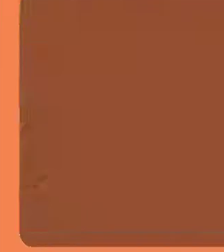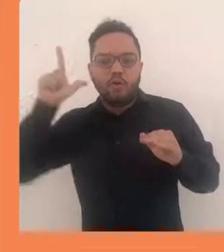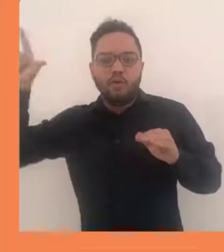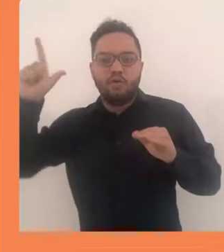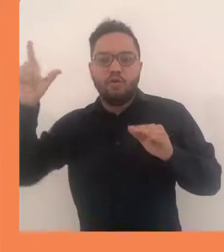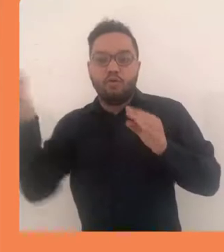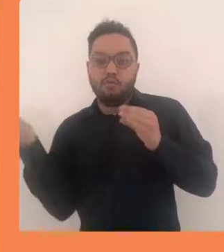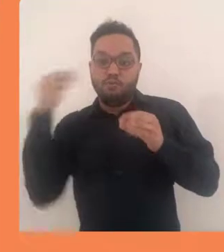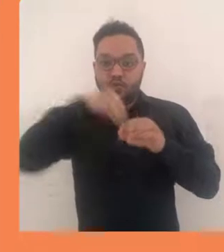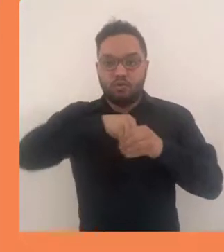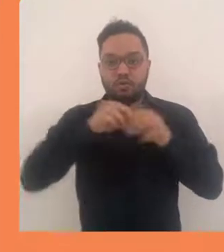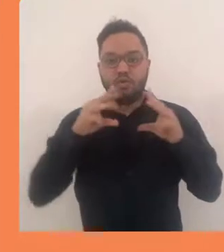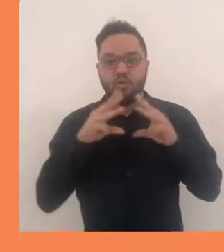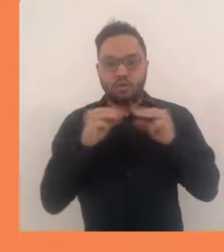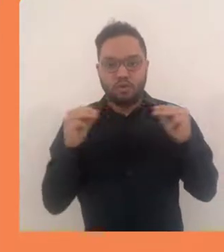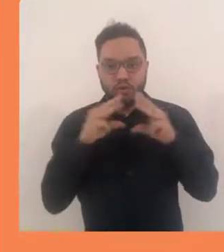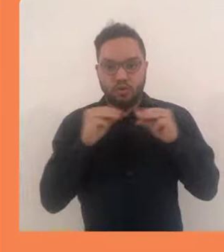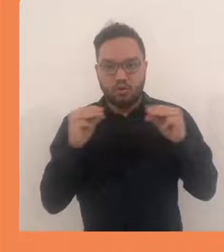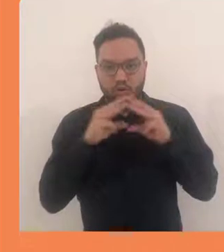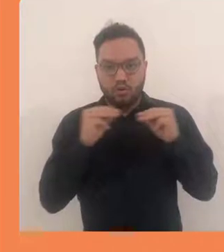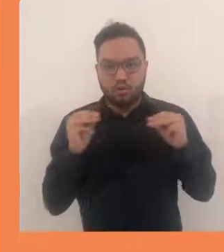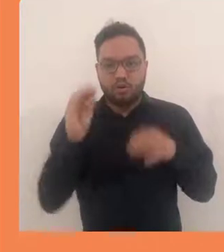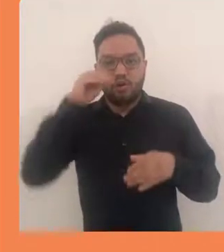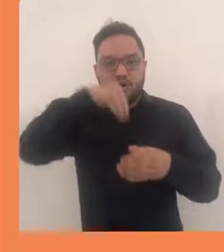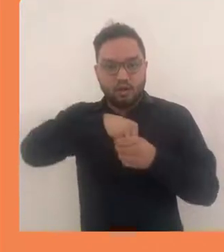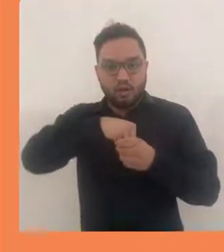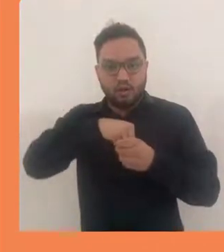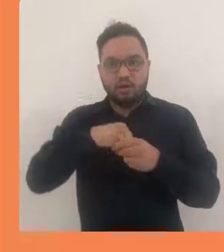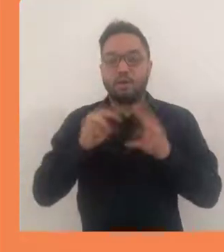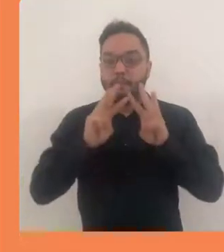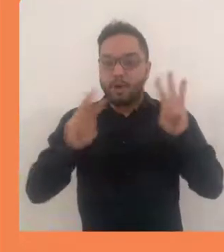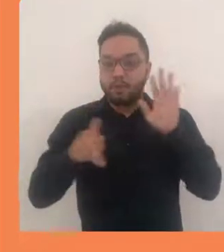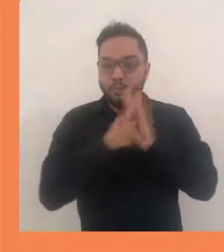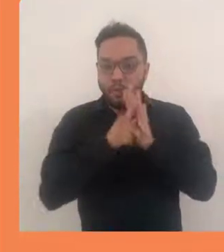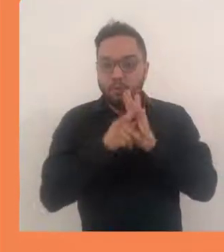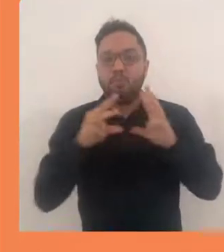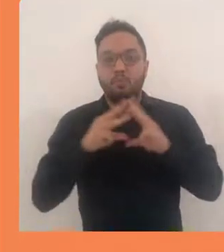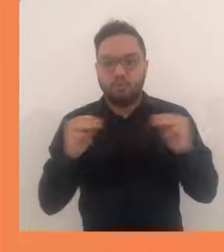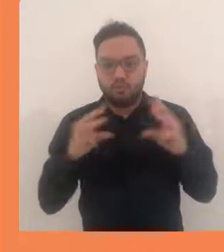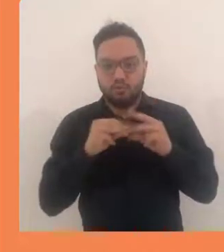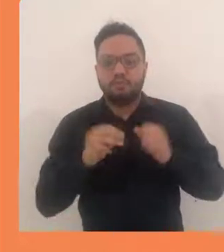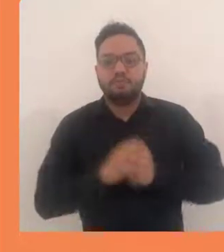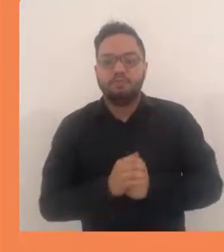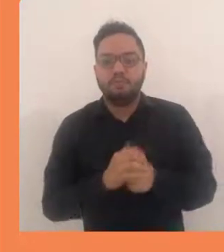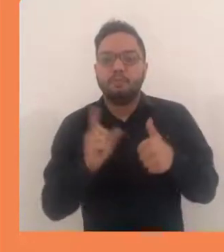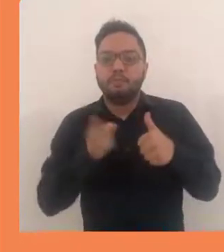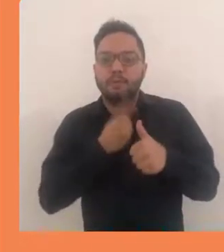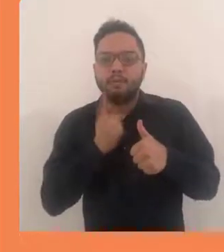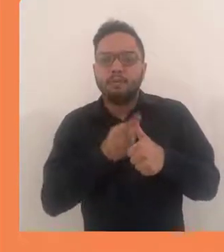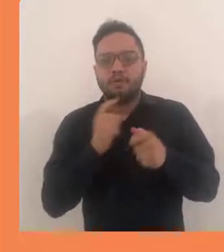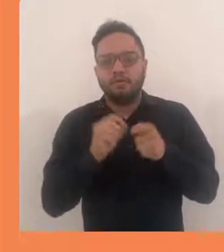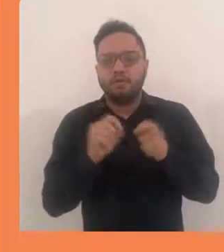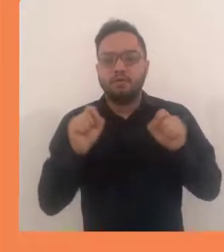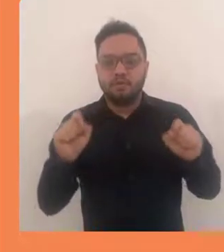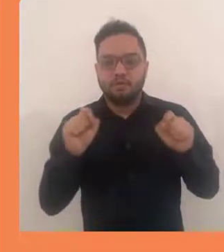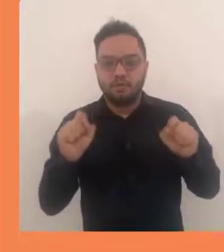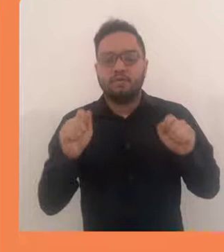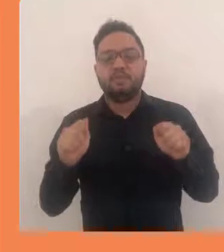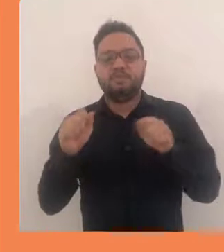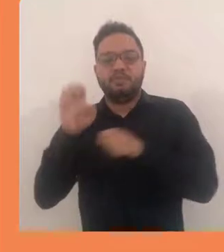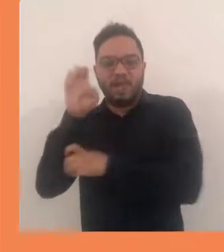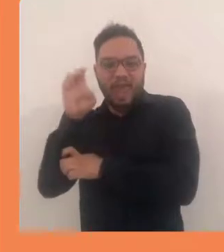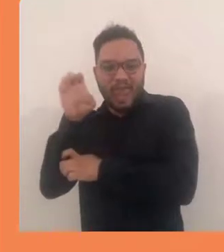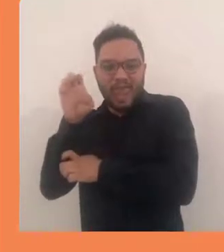Olá! Nesse vídeo eu vou mostrar para vocês como incluir uma página externa ao Moodle dentro